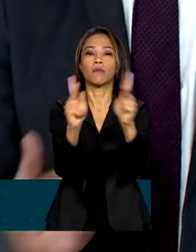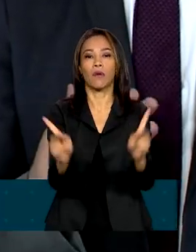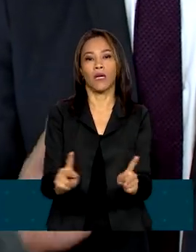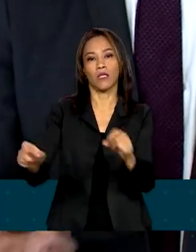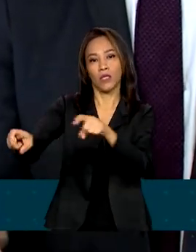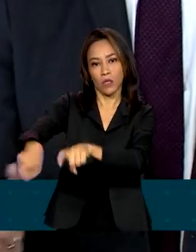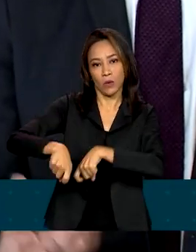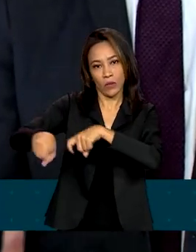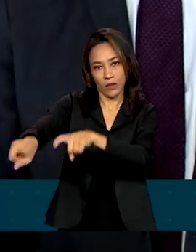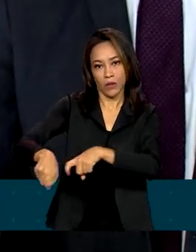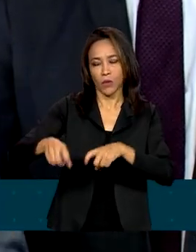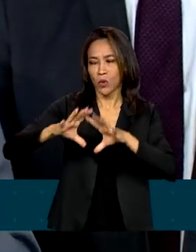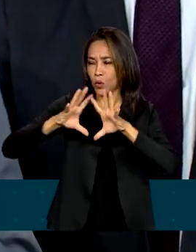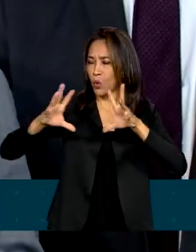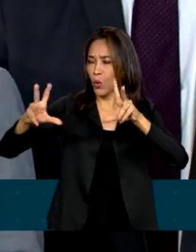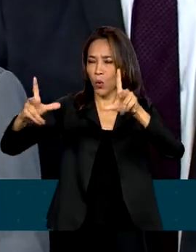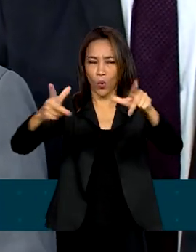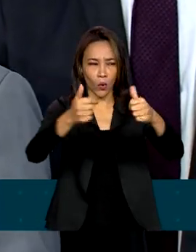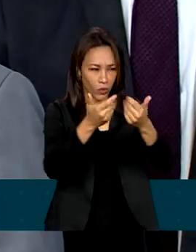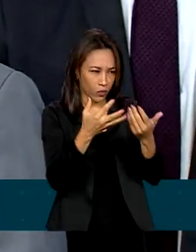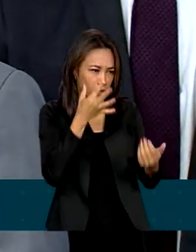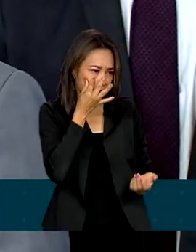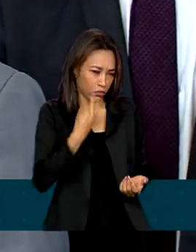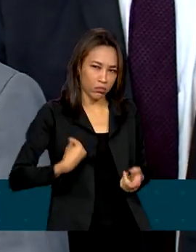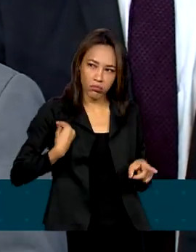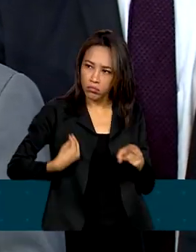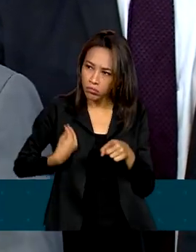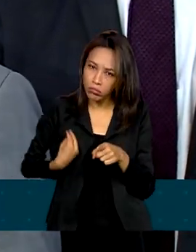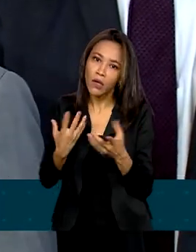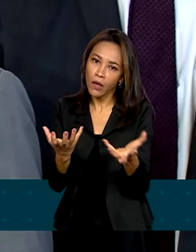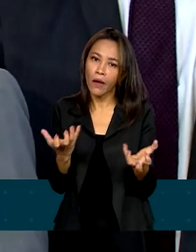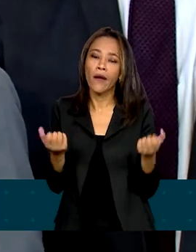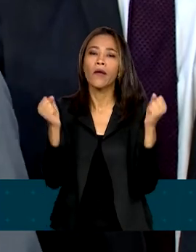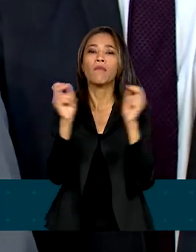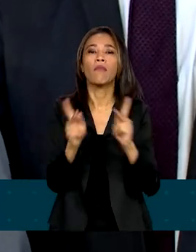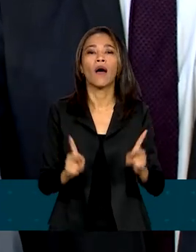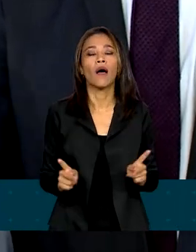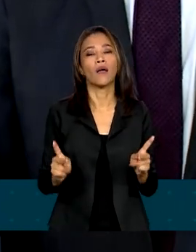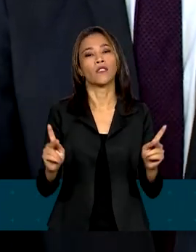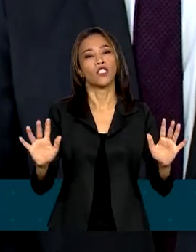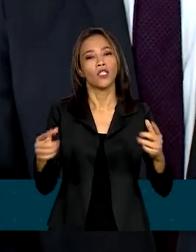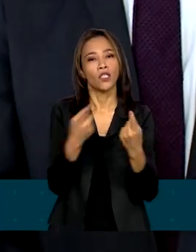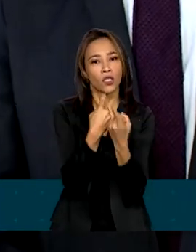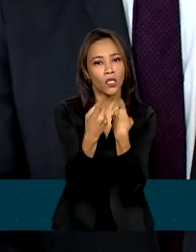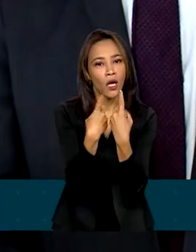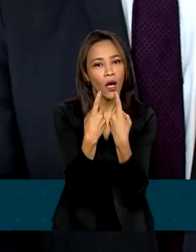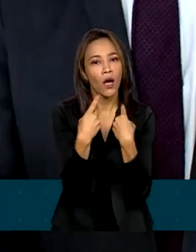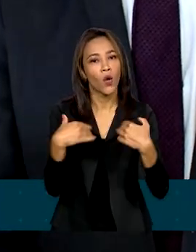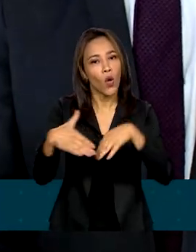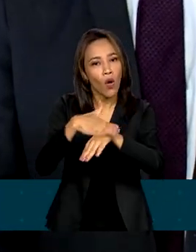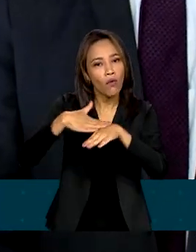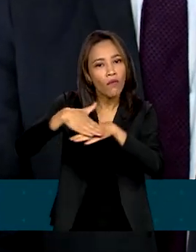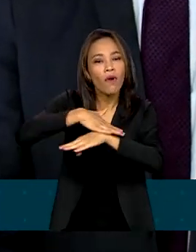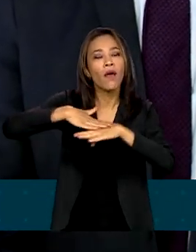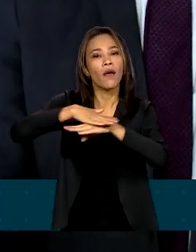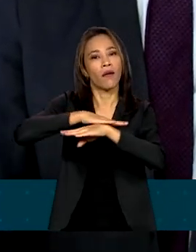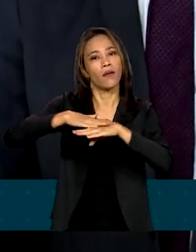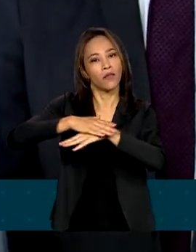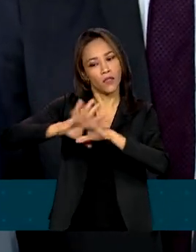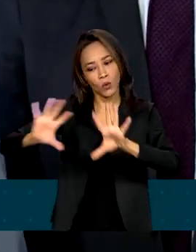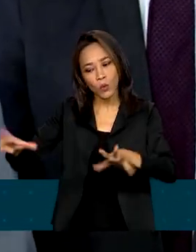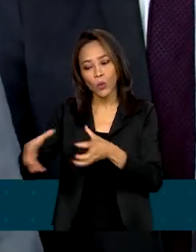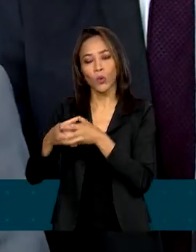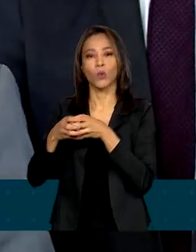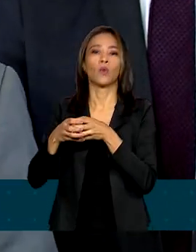Todos os atores aqui querem paz no campo, queremos uma relação de diálogo para a solução dos eventuais